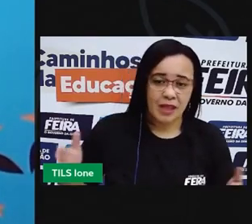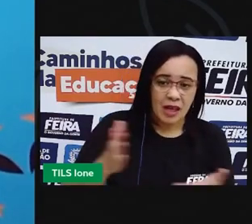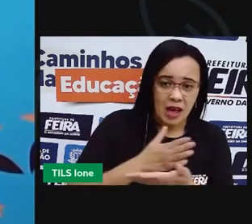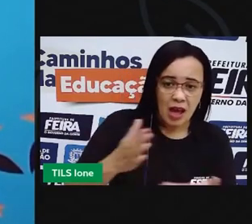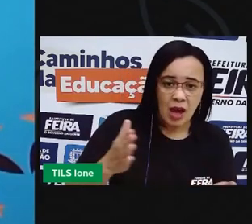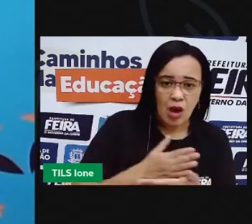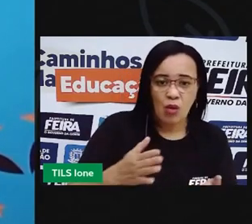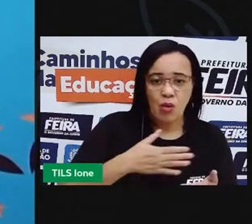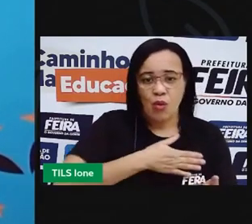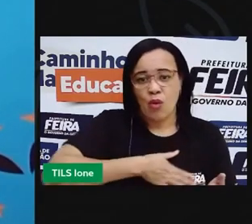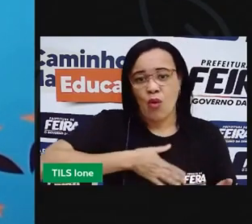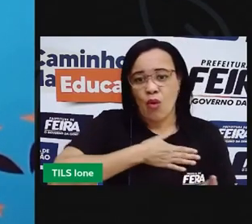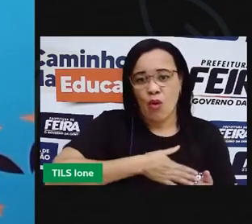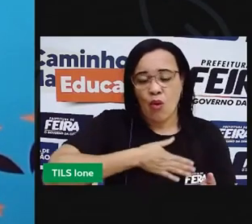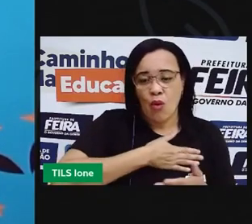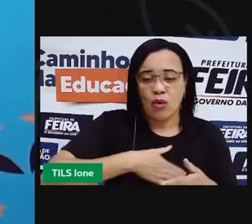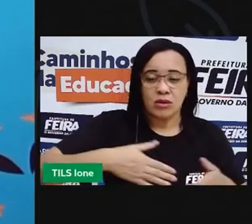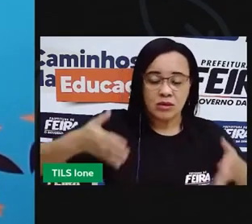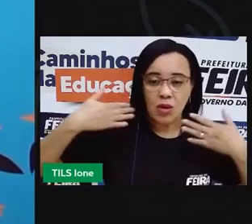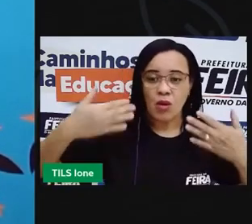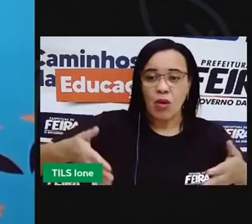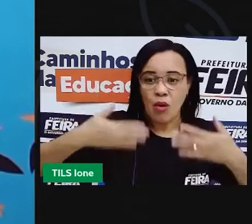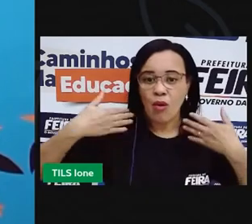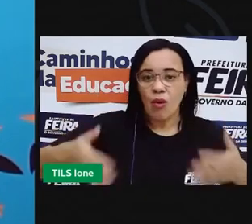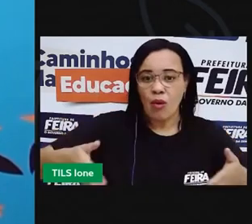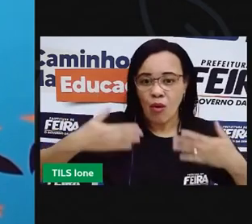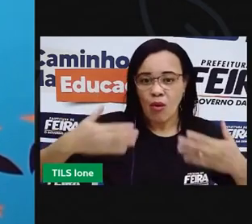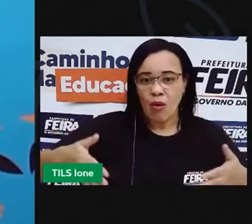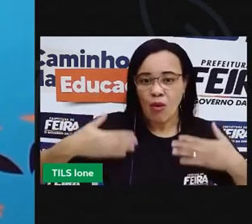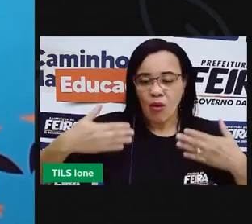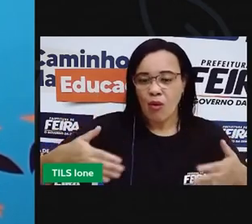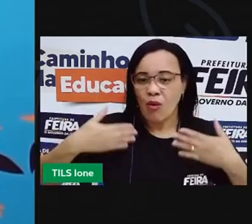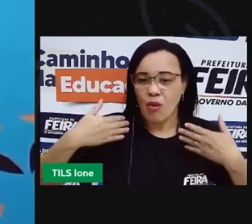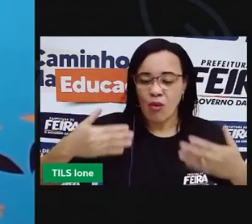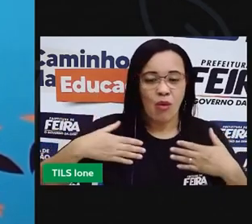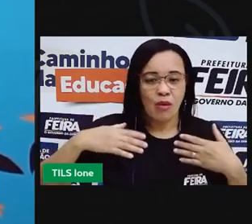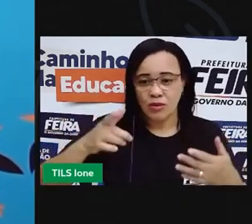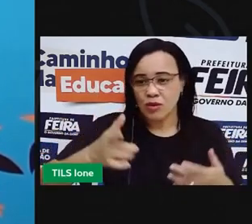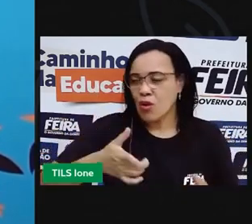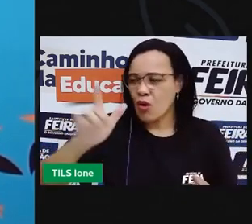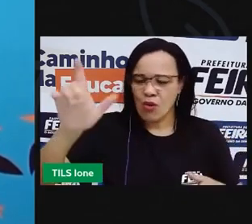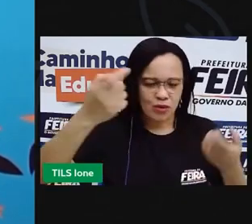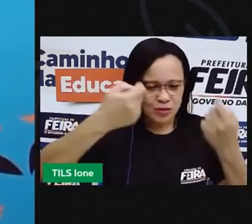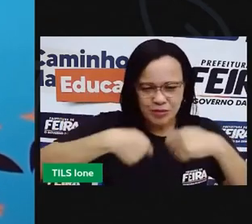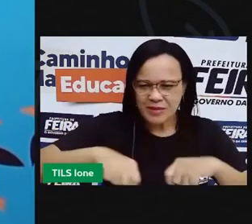Enquanto uns gostam de muito calor, outros não precisam de ventilador.